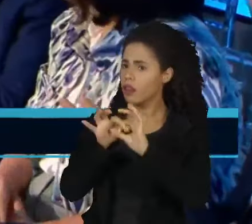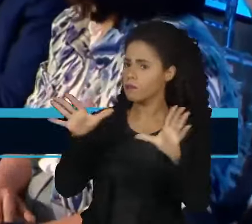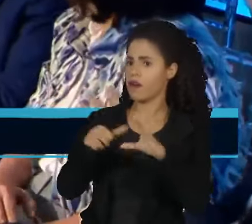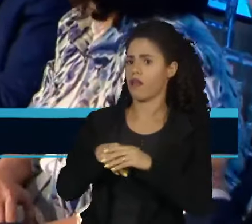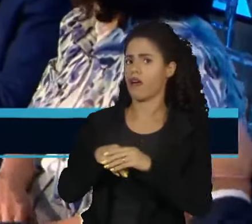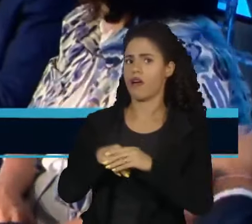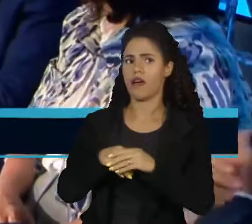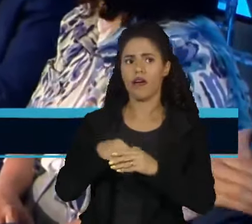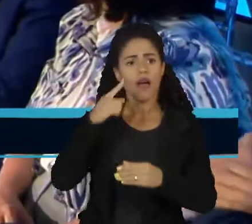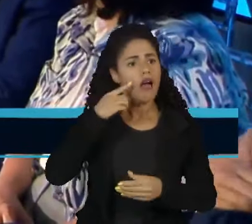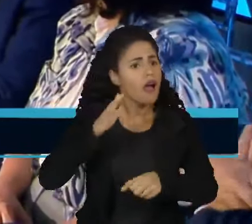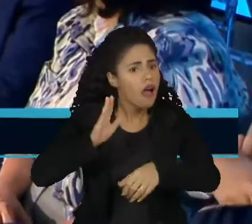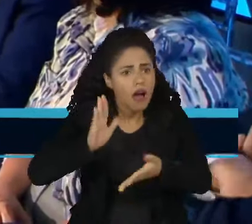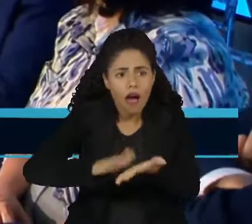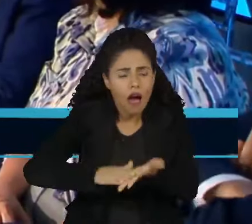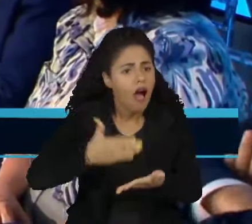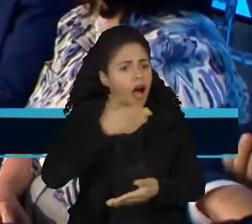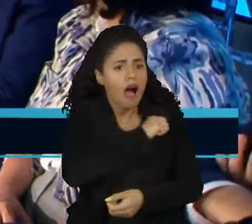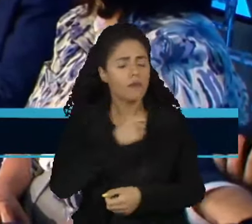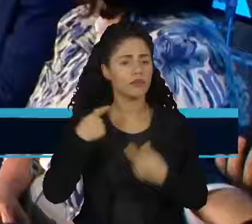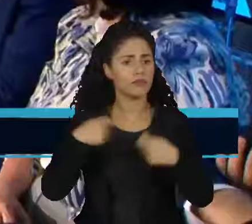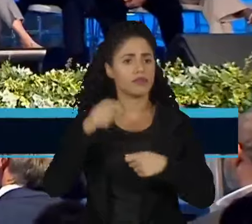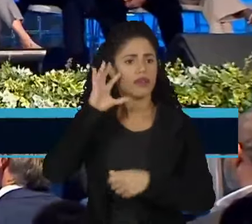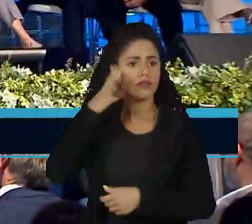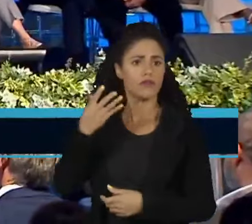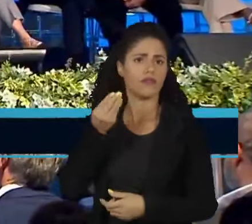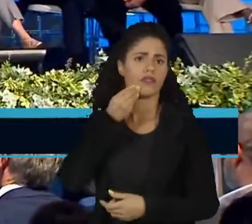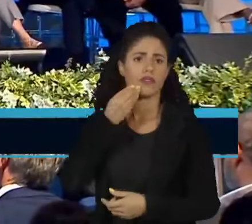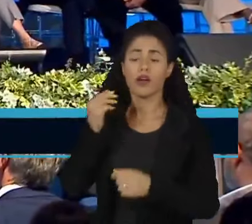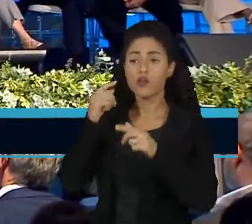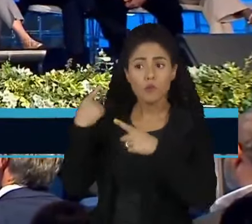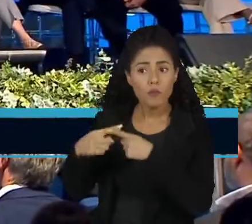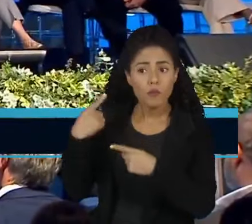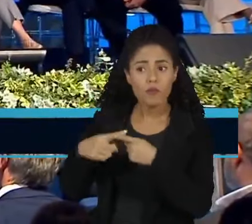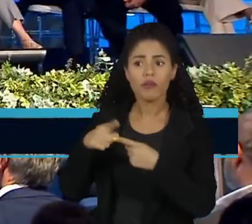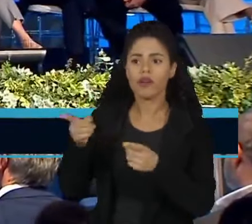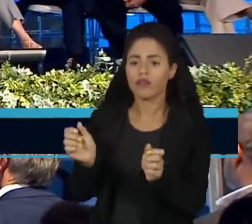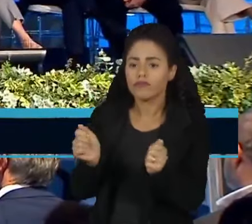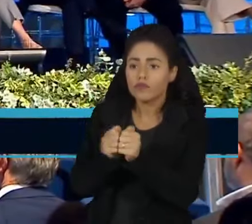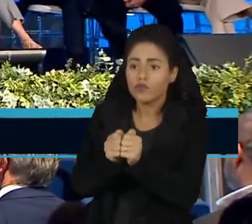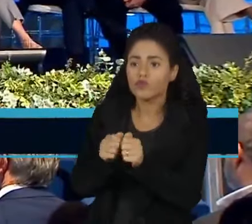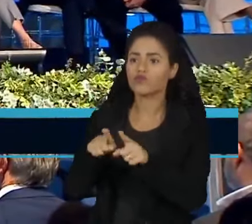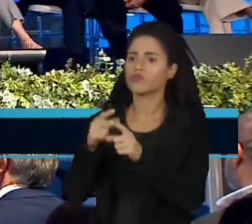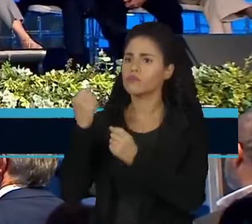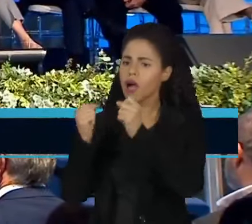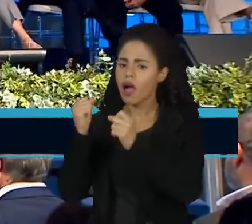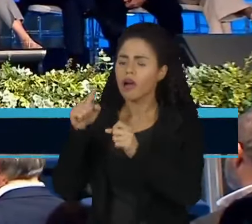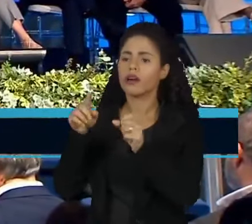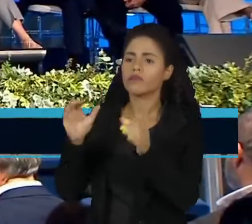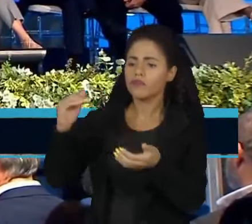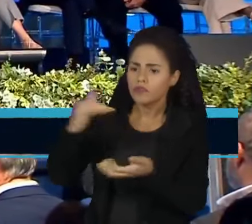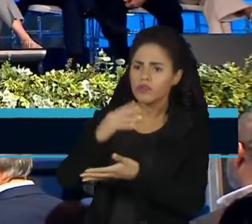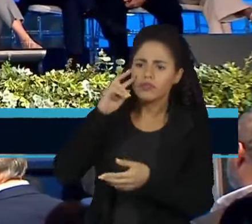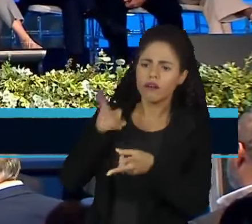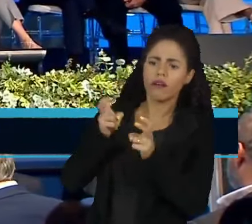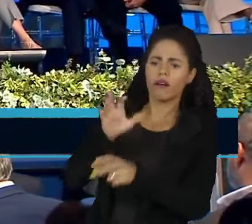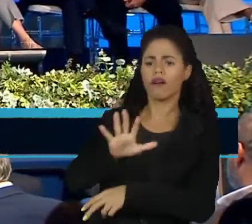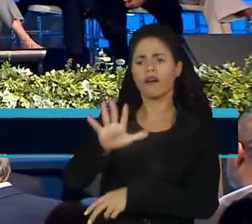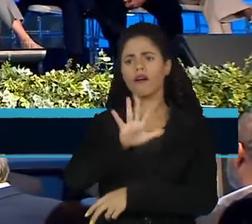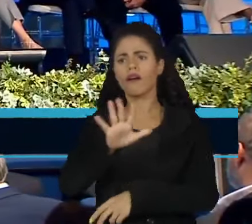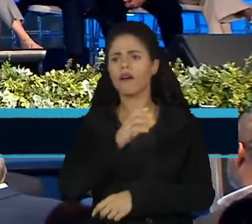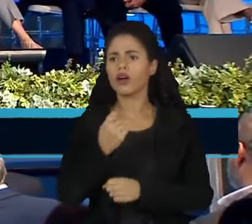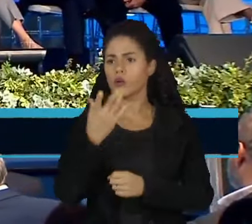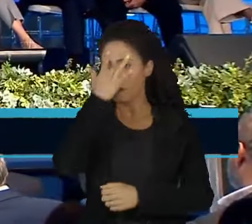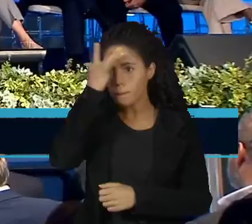Essa é uma demanda que nós vamos tentar resolver. Quando algum companheiro da Anvisa perceber que algum